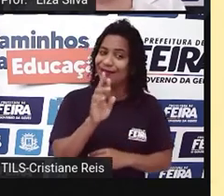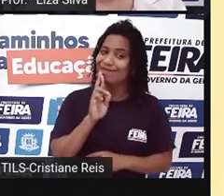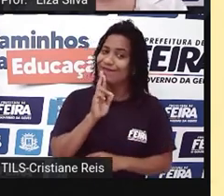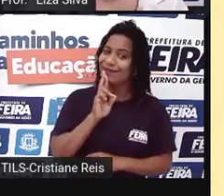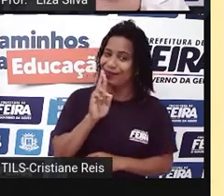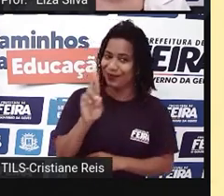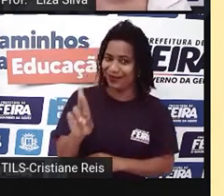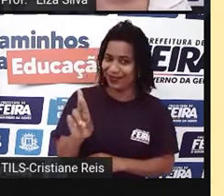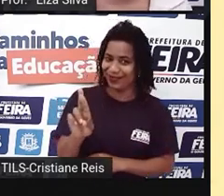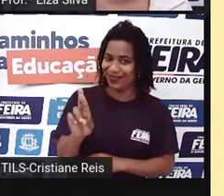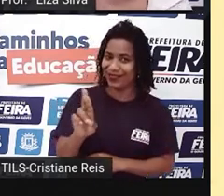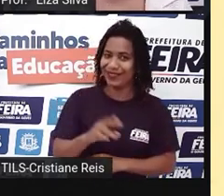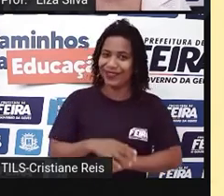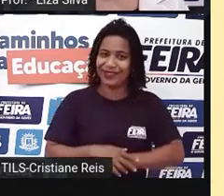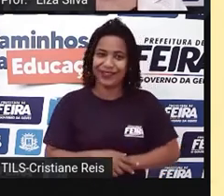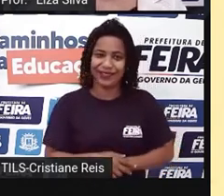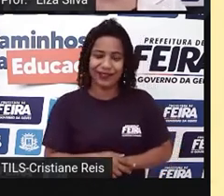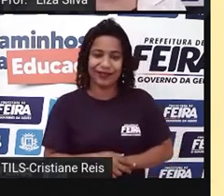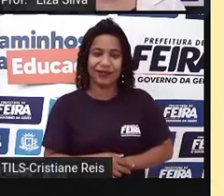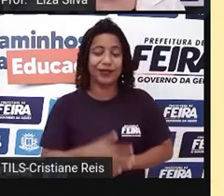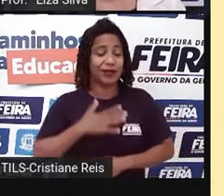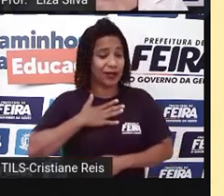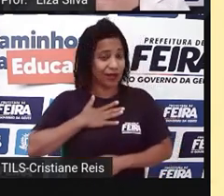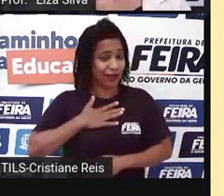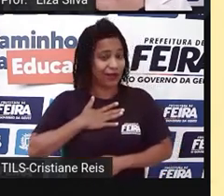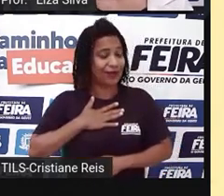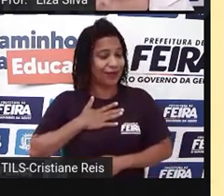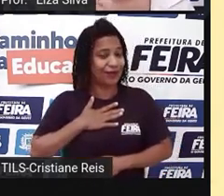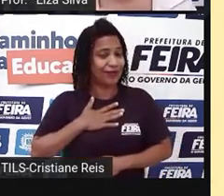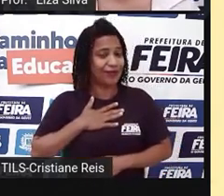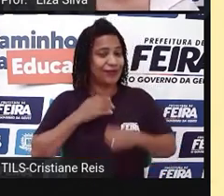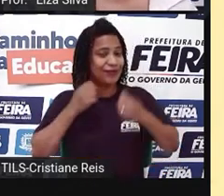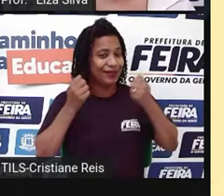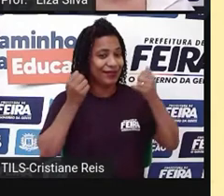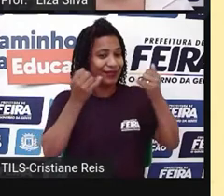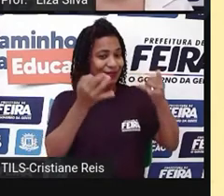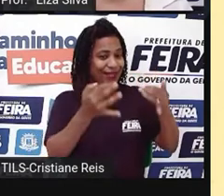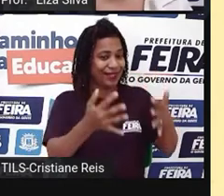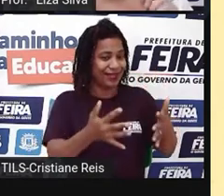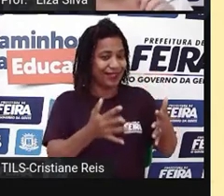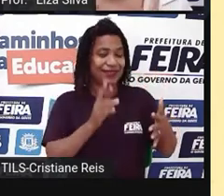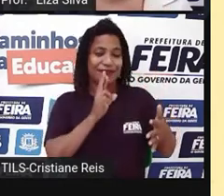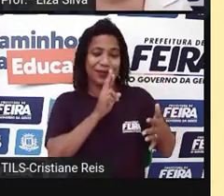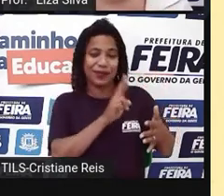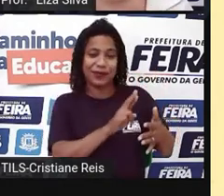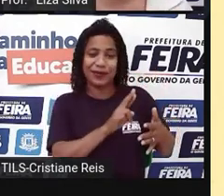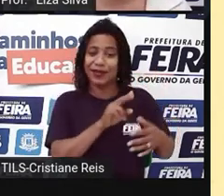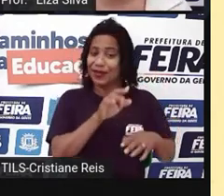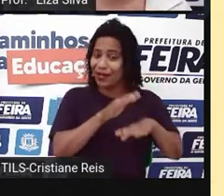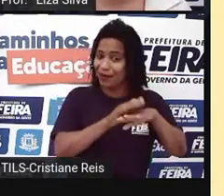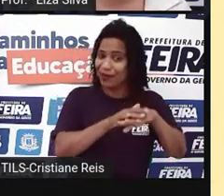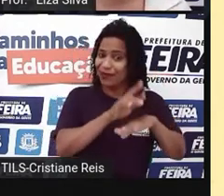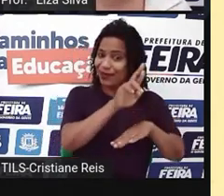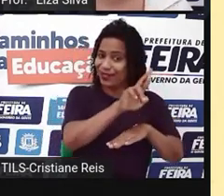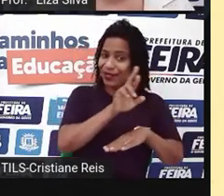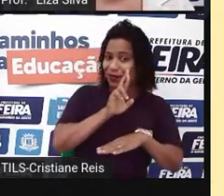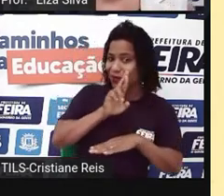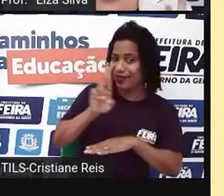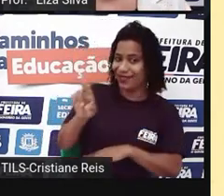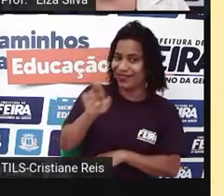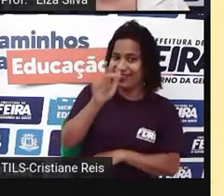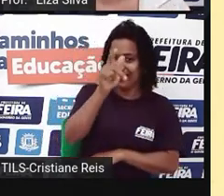eu aqui, do meu lado, vou responder sobre mim, mas você aí, do seu lado, vai responder sobre você. Ok?